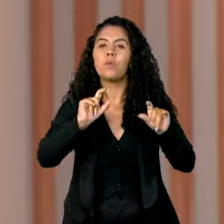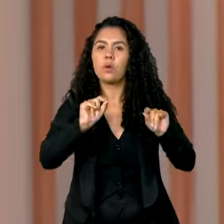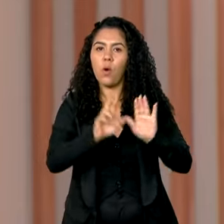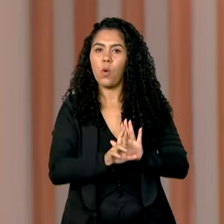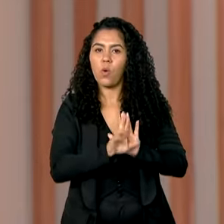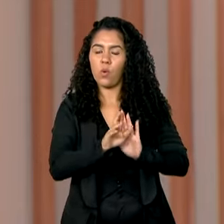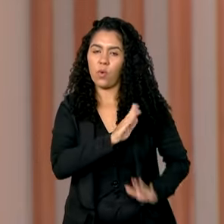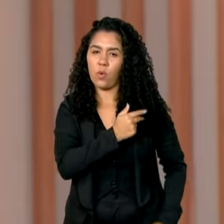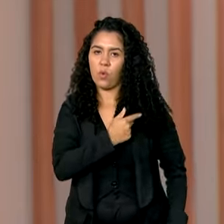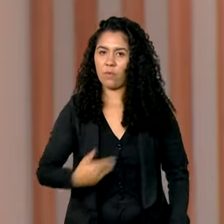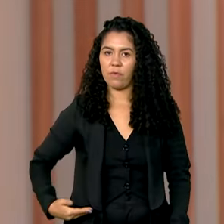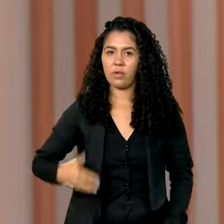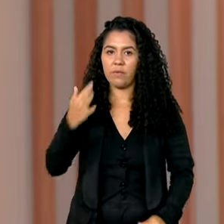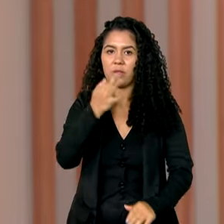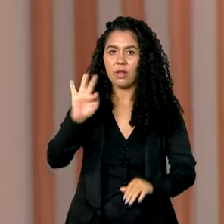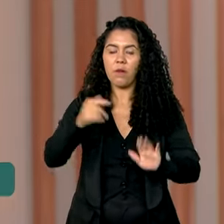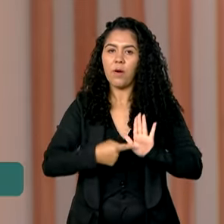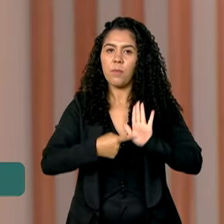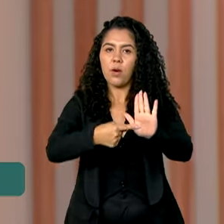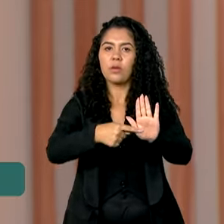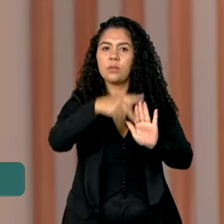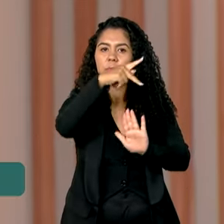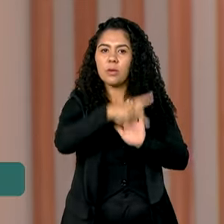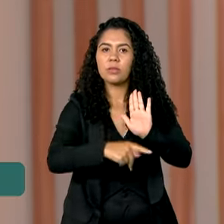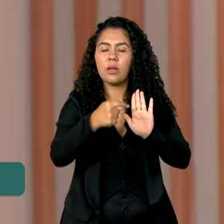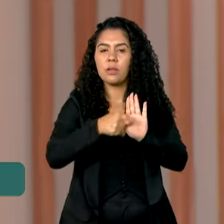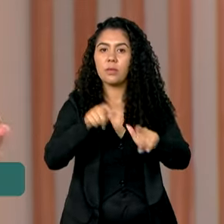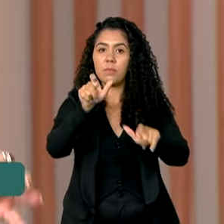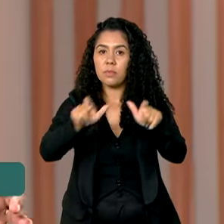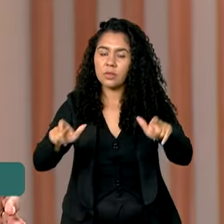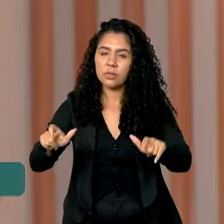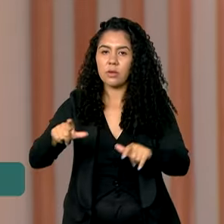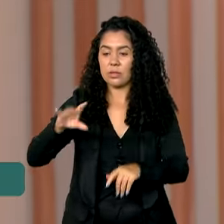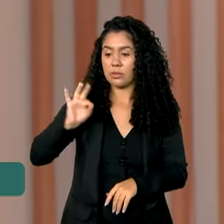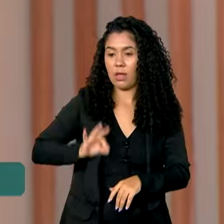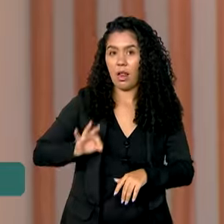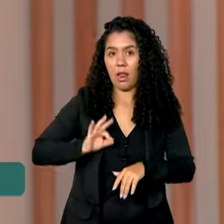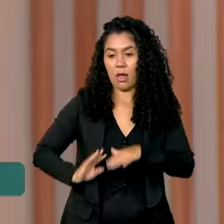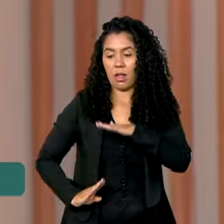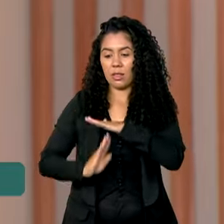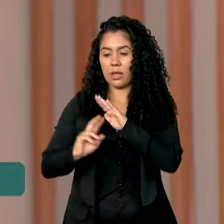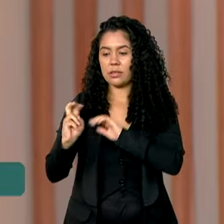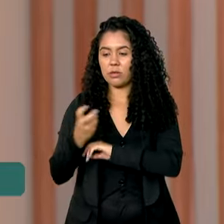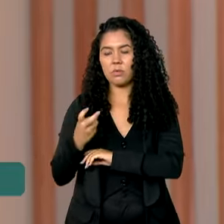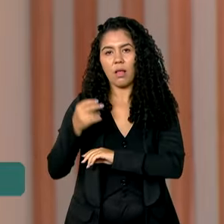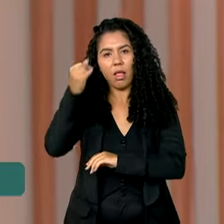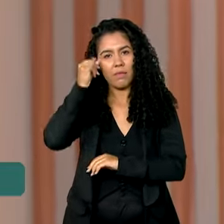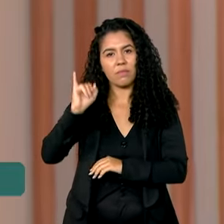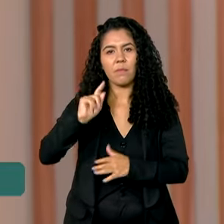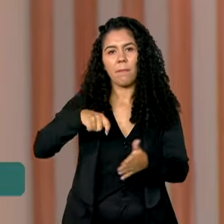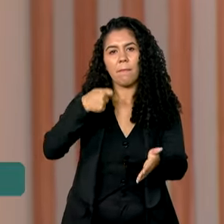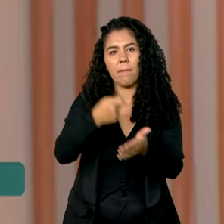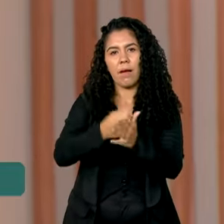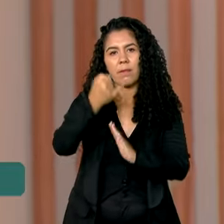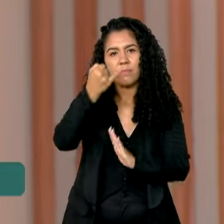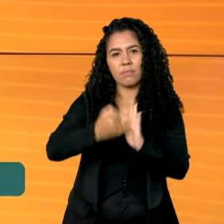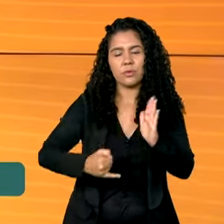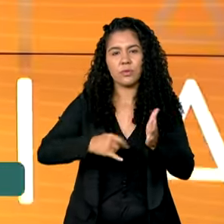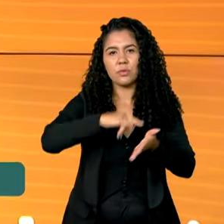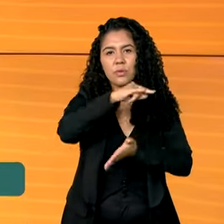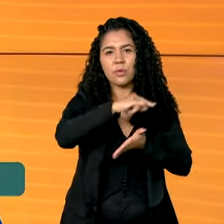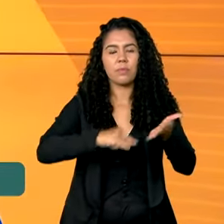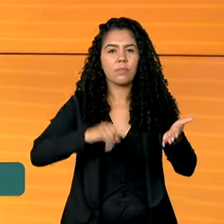apresentar um projeto para que os trabalhadores que ganham salário de até 5 mil reais não paguem mais imposto de renda.